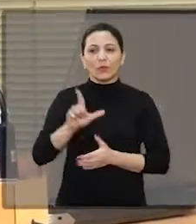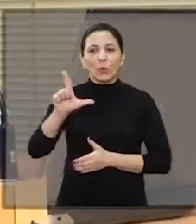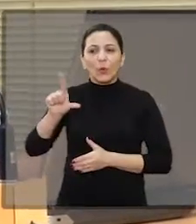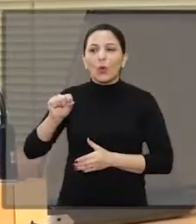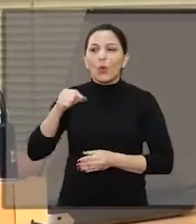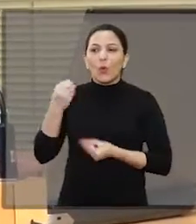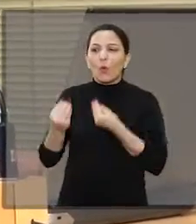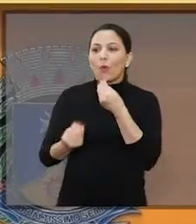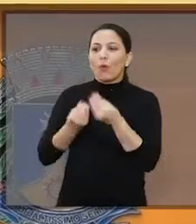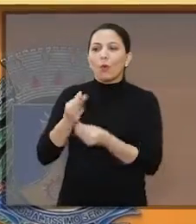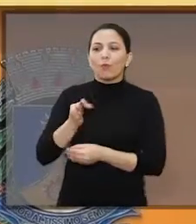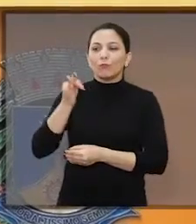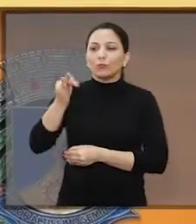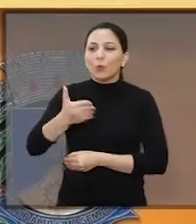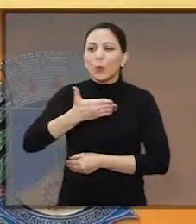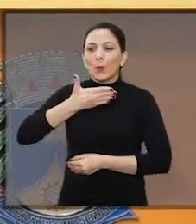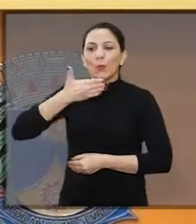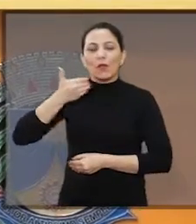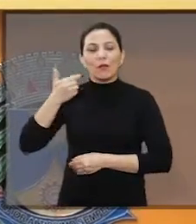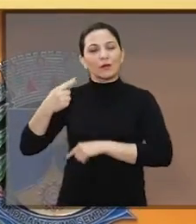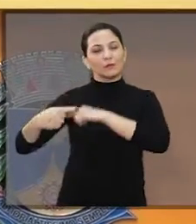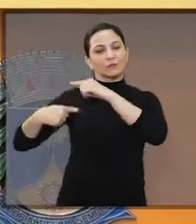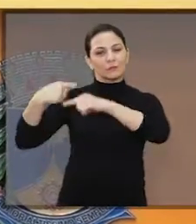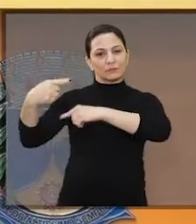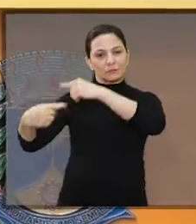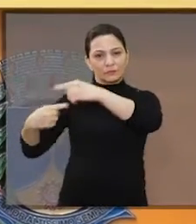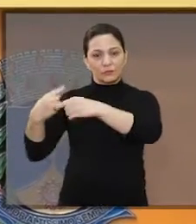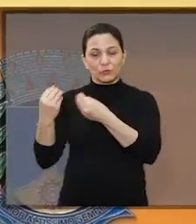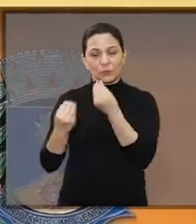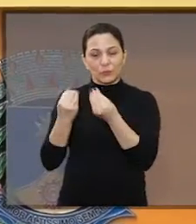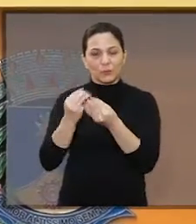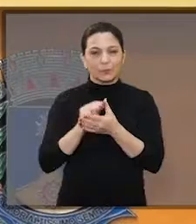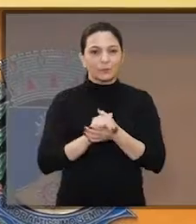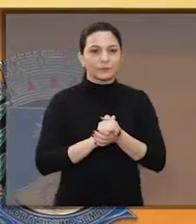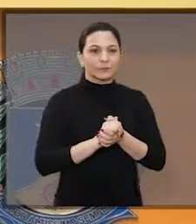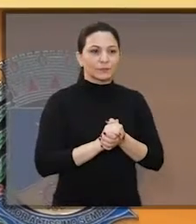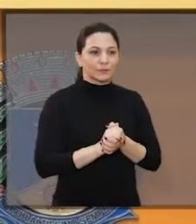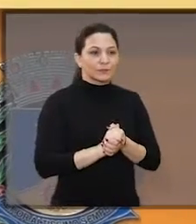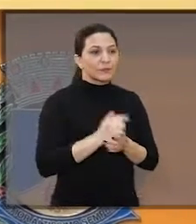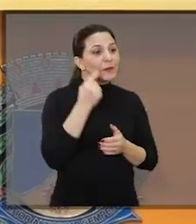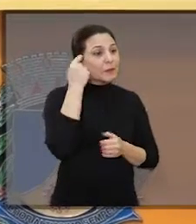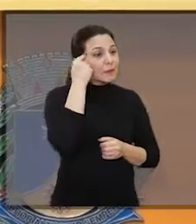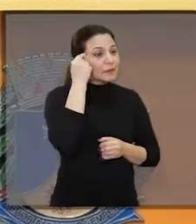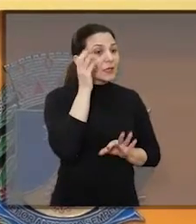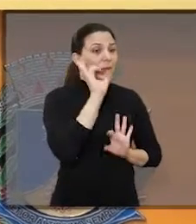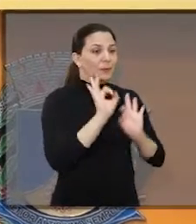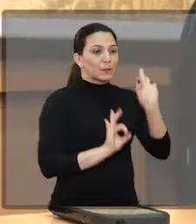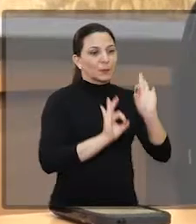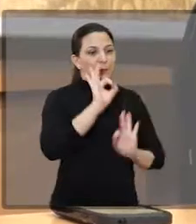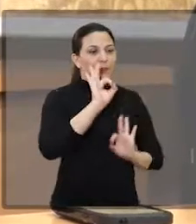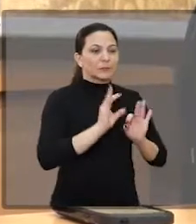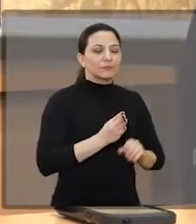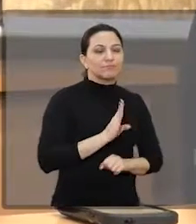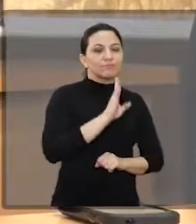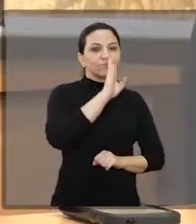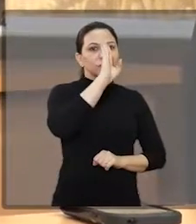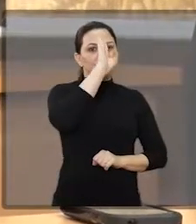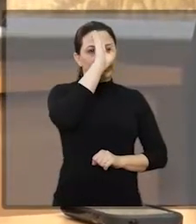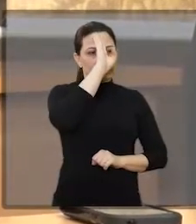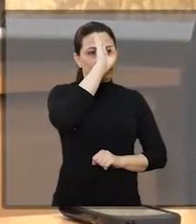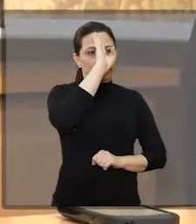E alternativas para um futuro melhor para as nossas gerações? Olha, a gente sempre tem que pensar no planejamento,